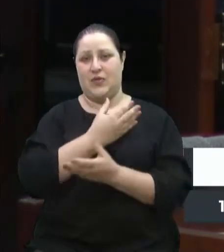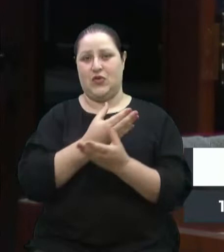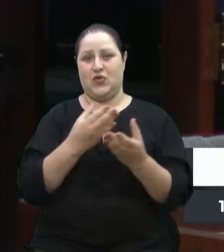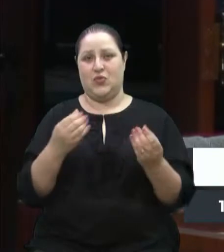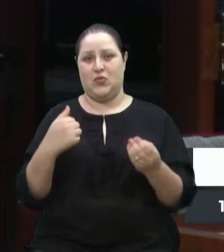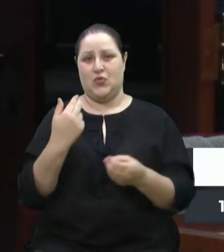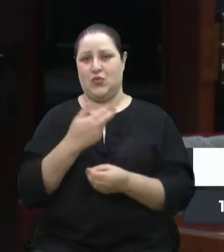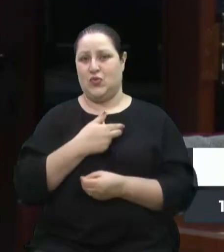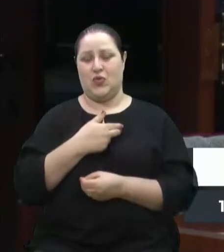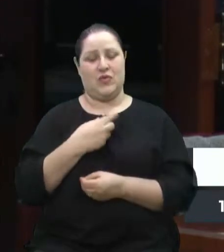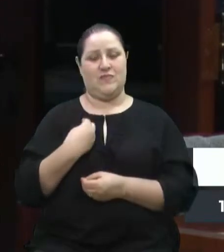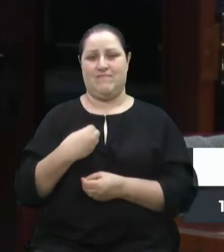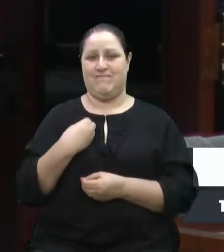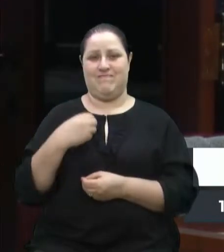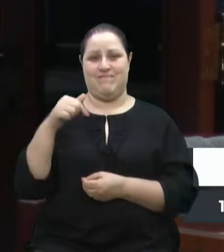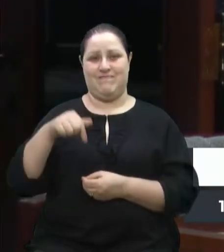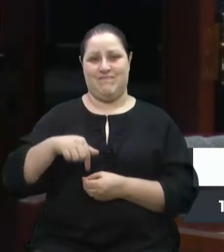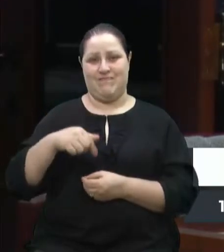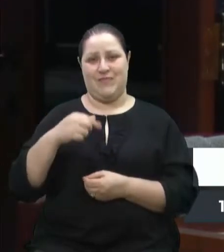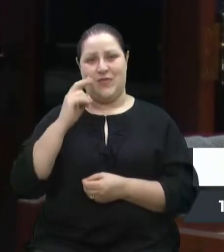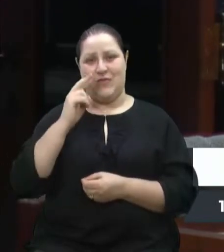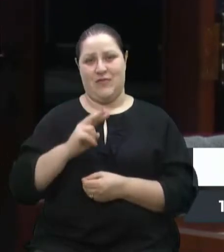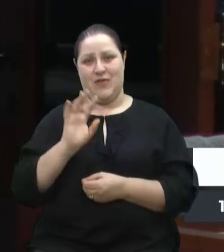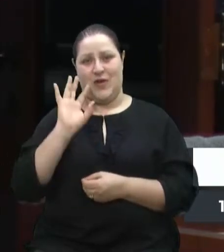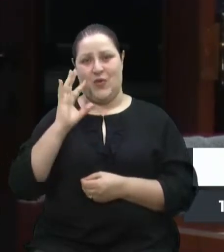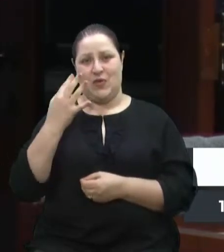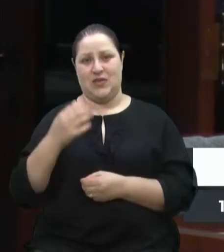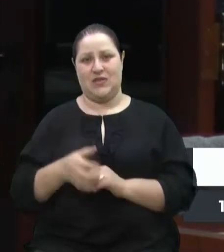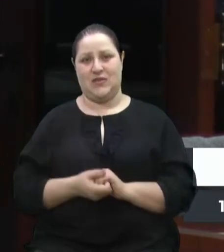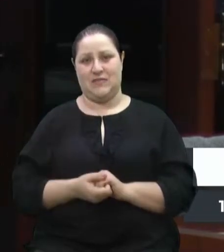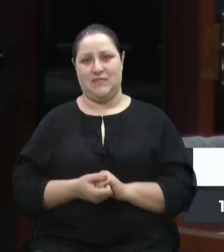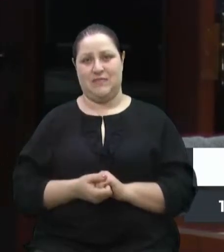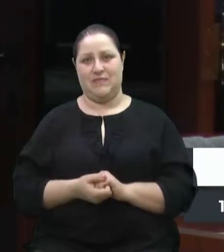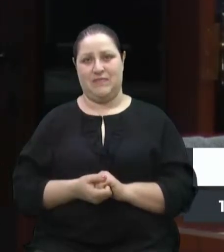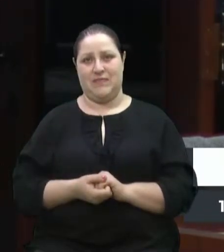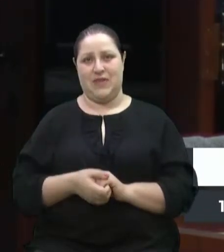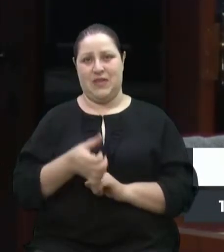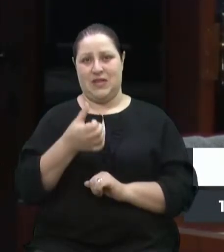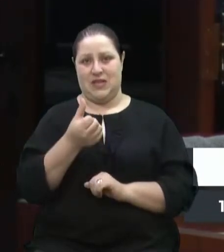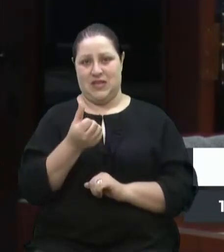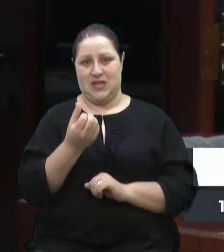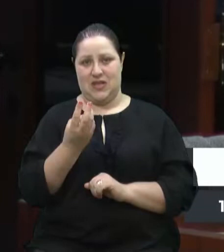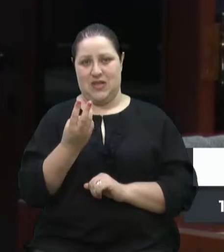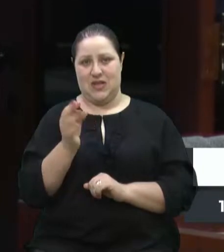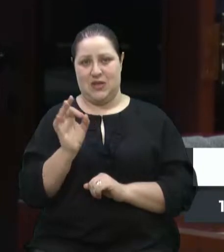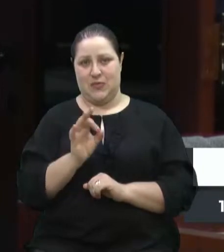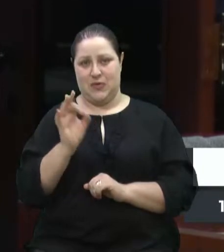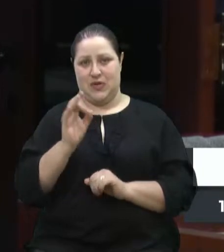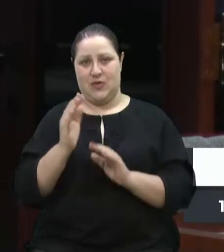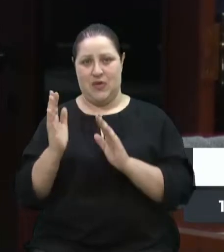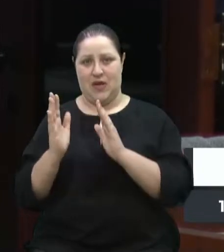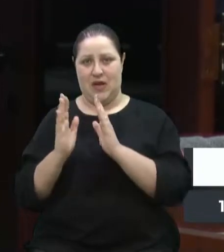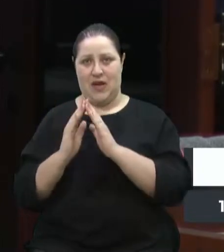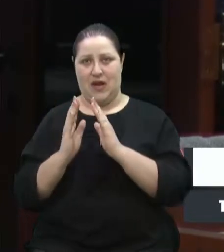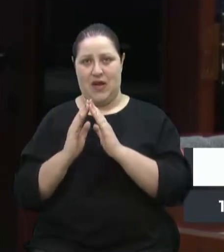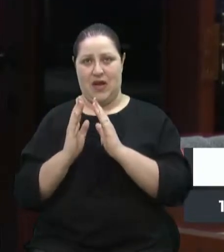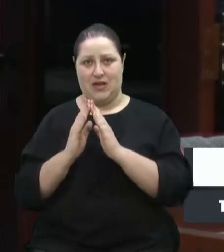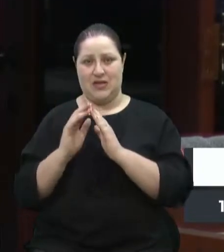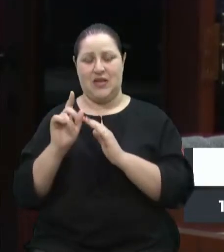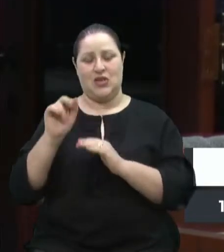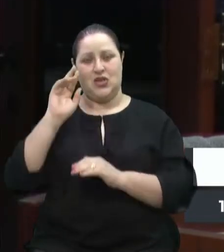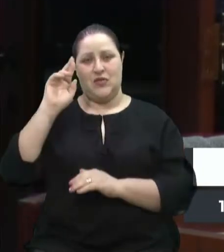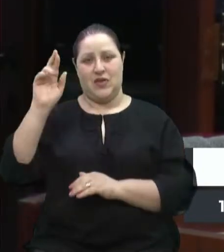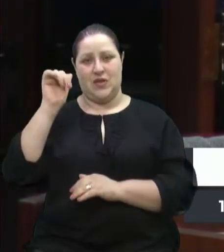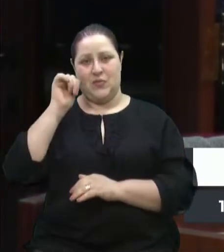poderíamos estar aqui para ver isso acontecer. E 63% das casas chefiadas por mulheres